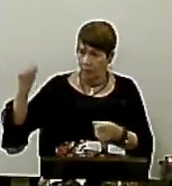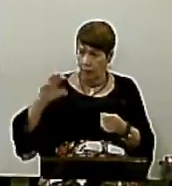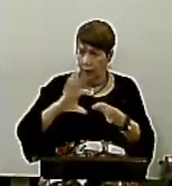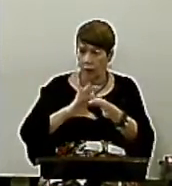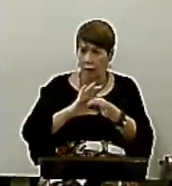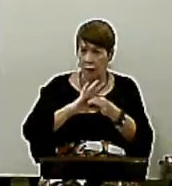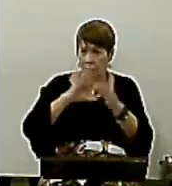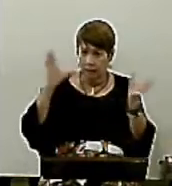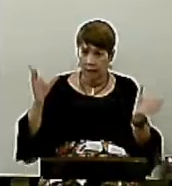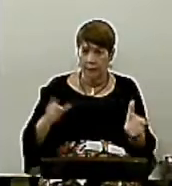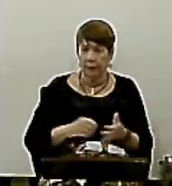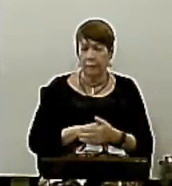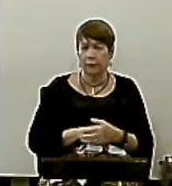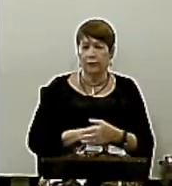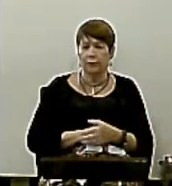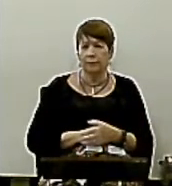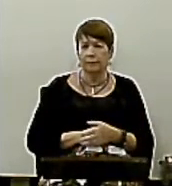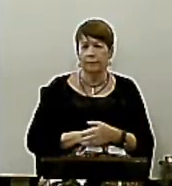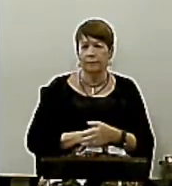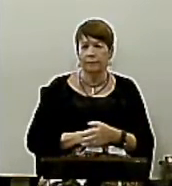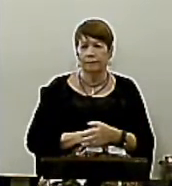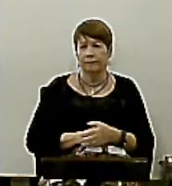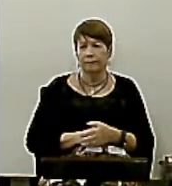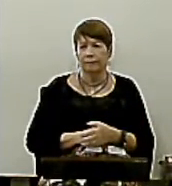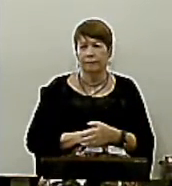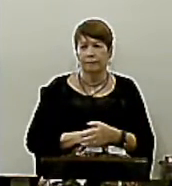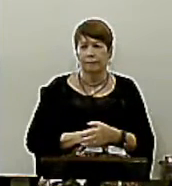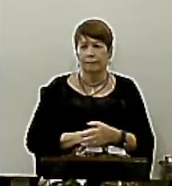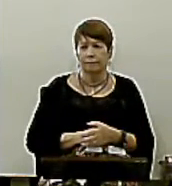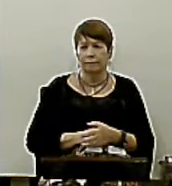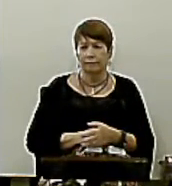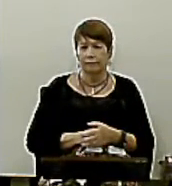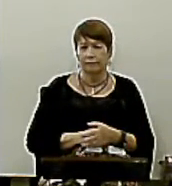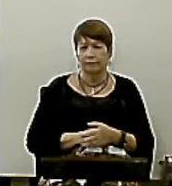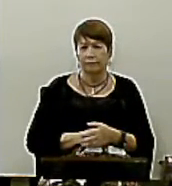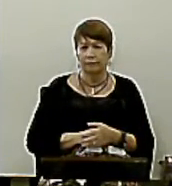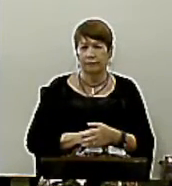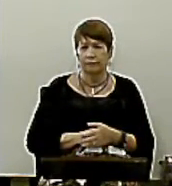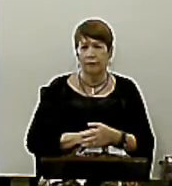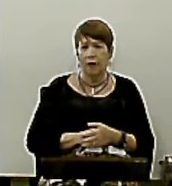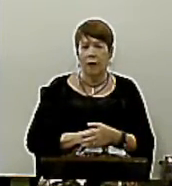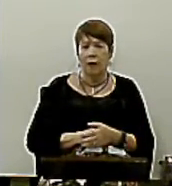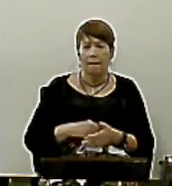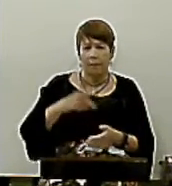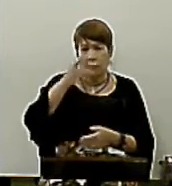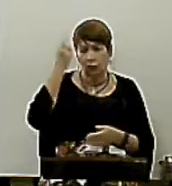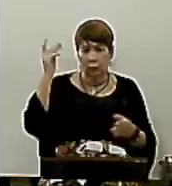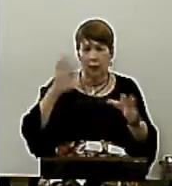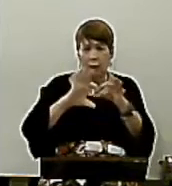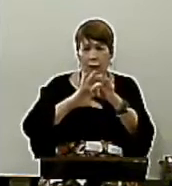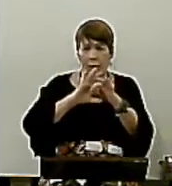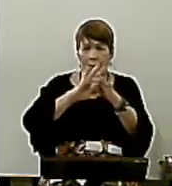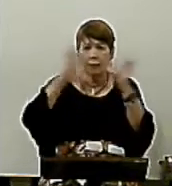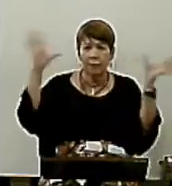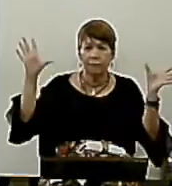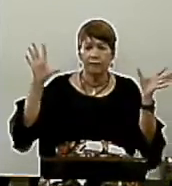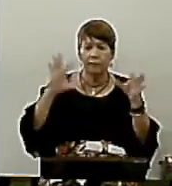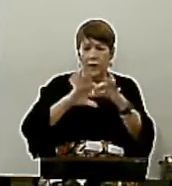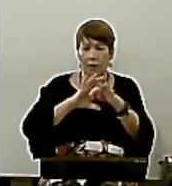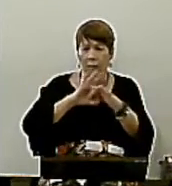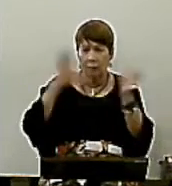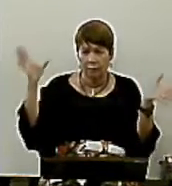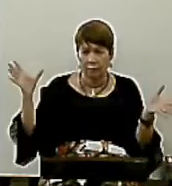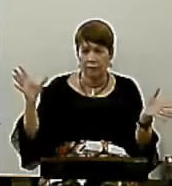Não tem sentido Falar em liberdade Sem objetivos Quem é livre É livre Para uma vida plena E